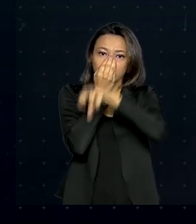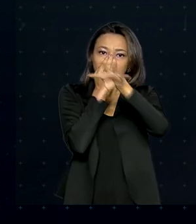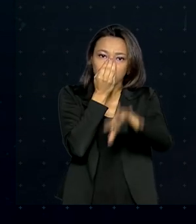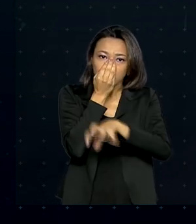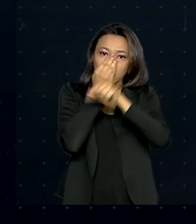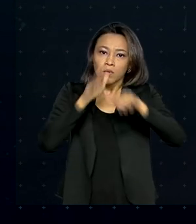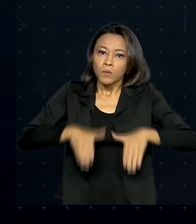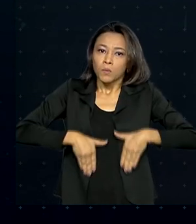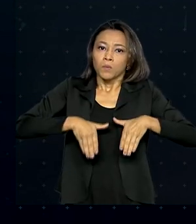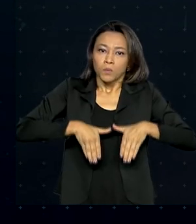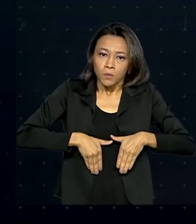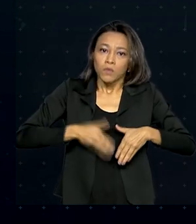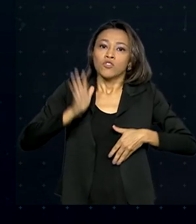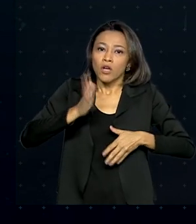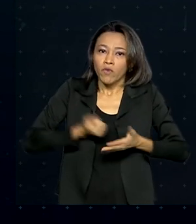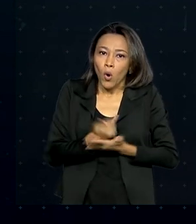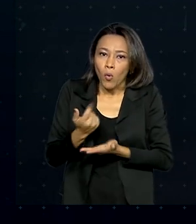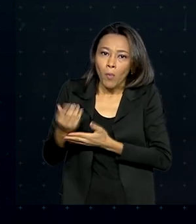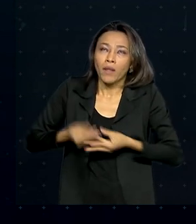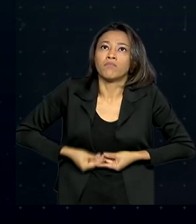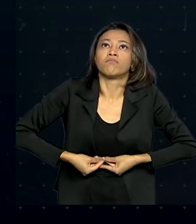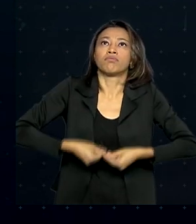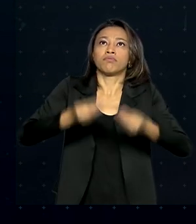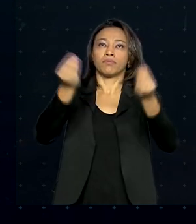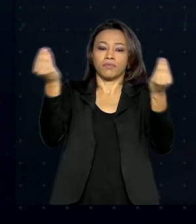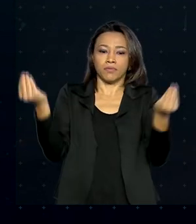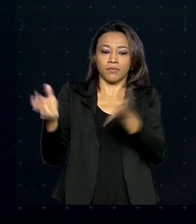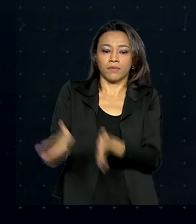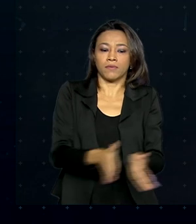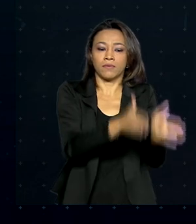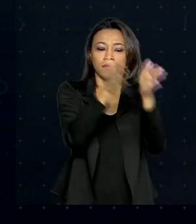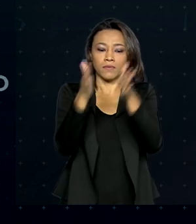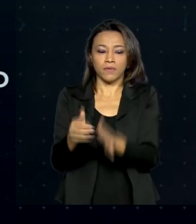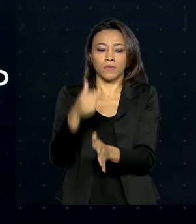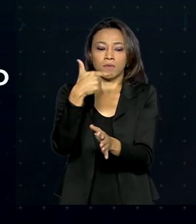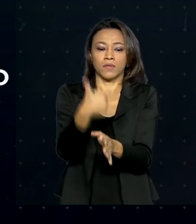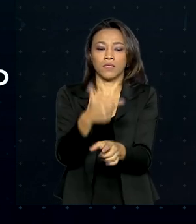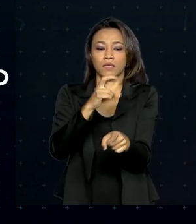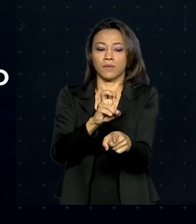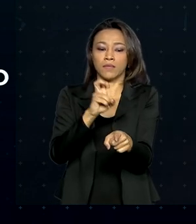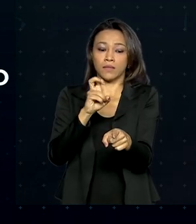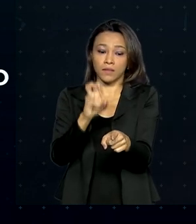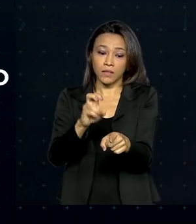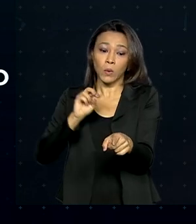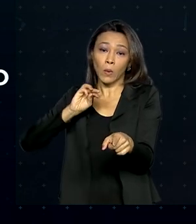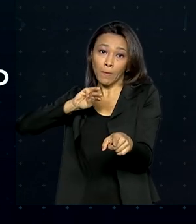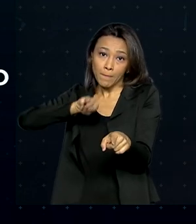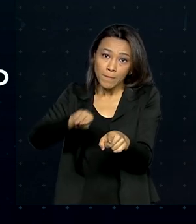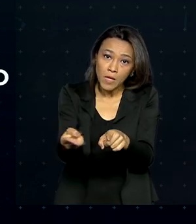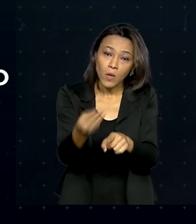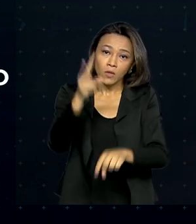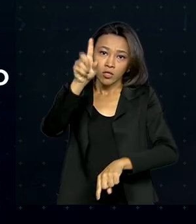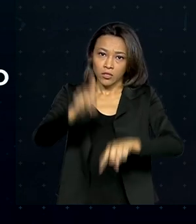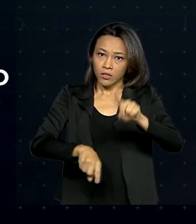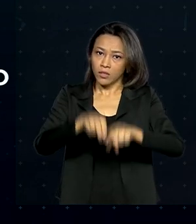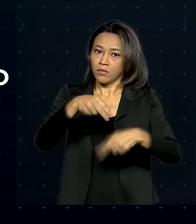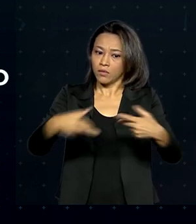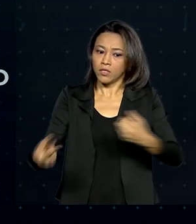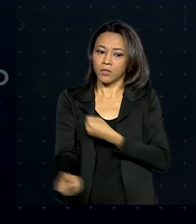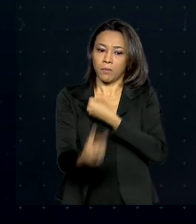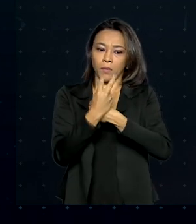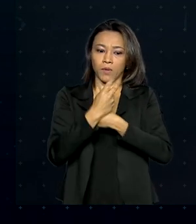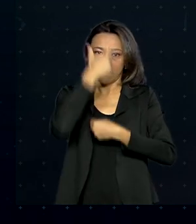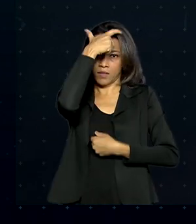comprados e distribuídos, assim como mais de 255 milhões de equipamentos de proteção individual.